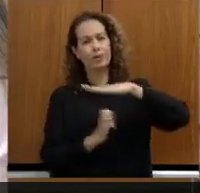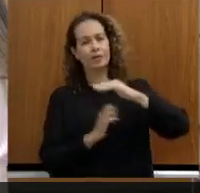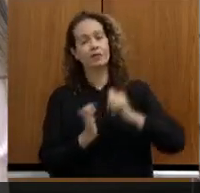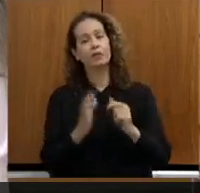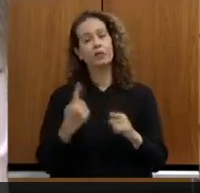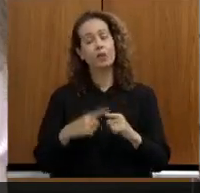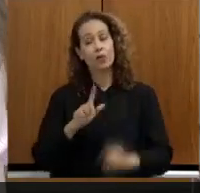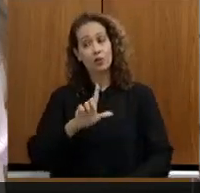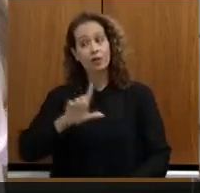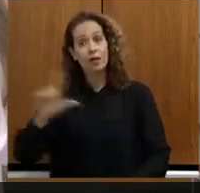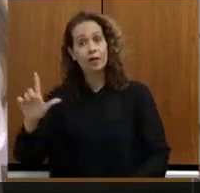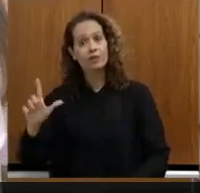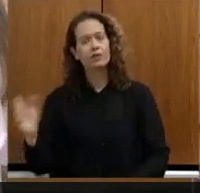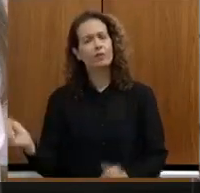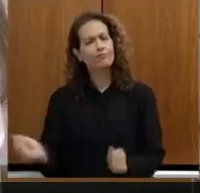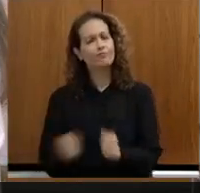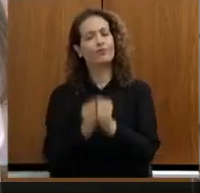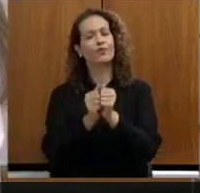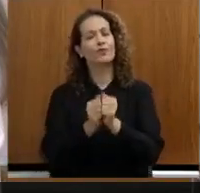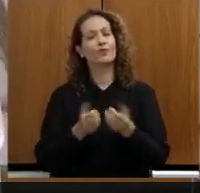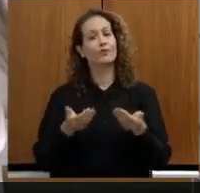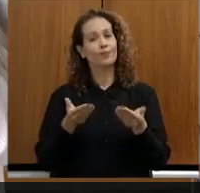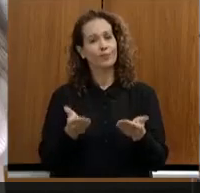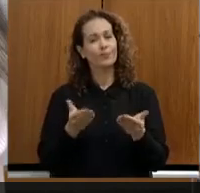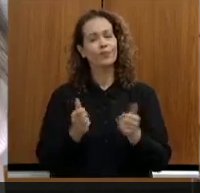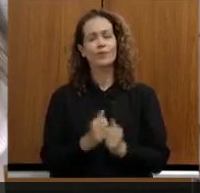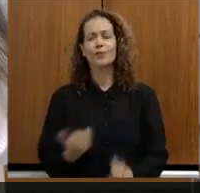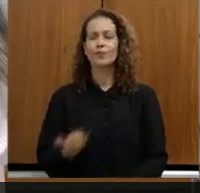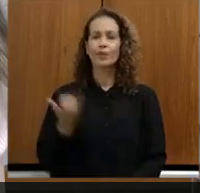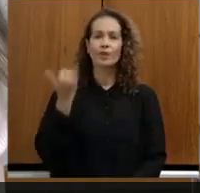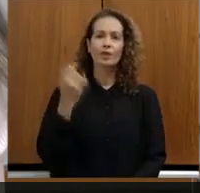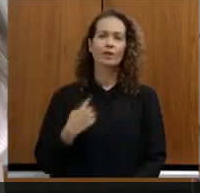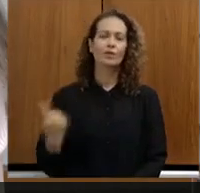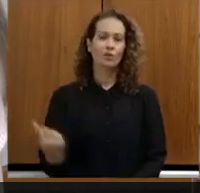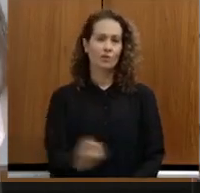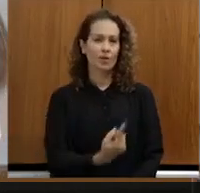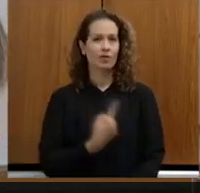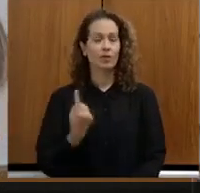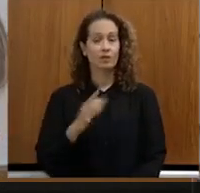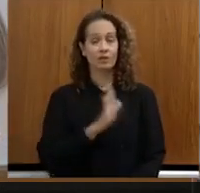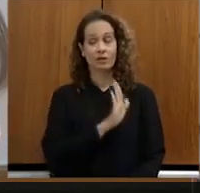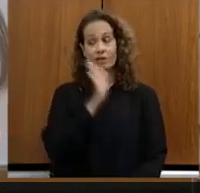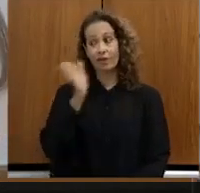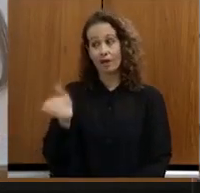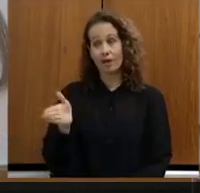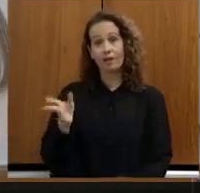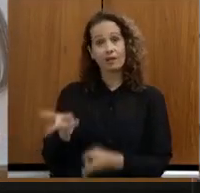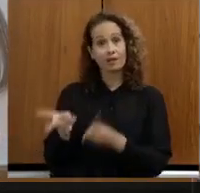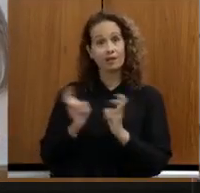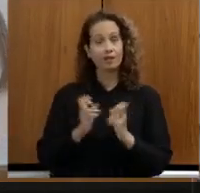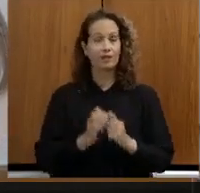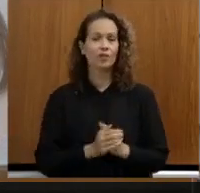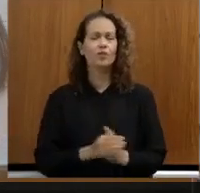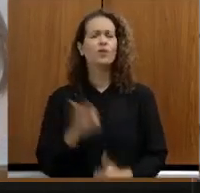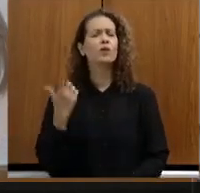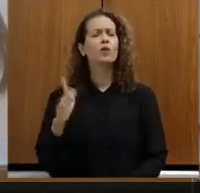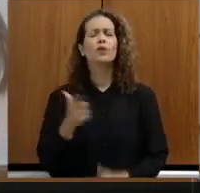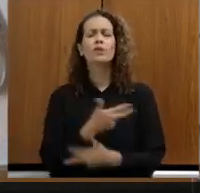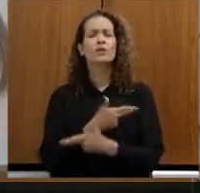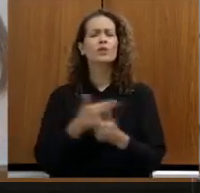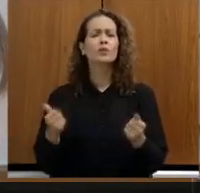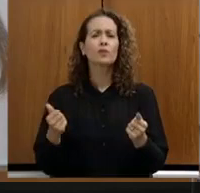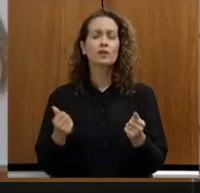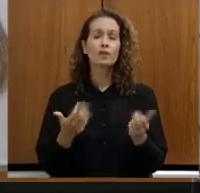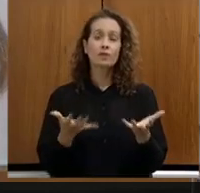questão. Isso é muito importante para a gente lá, você esteve lá e assistiu. E outra coisa que eu gostaria